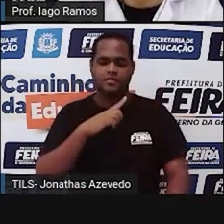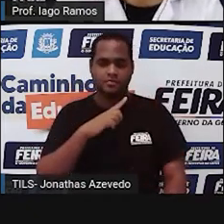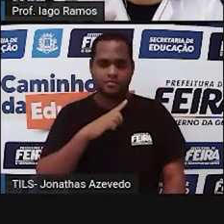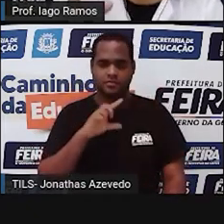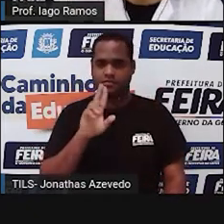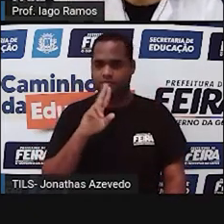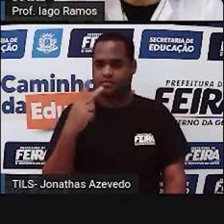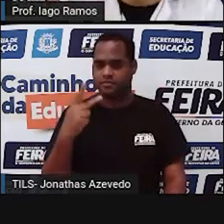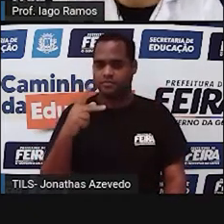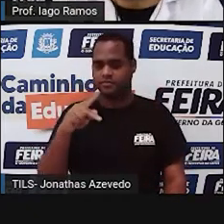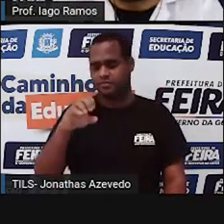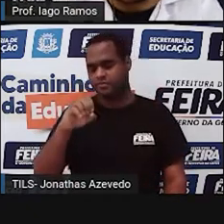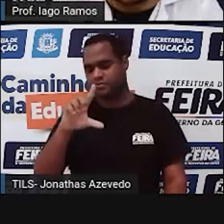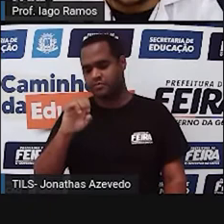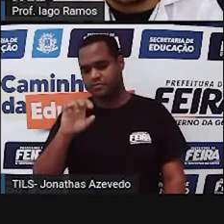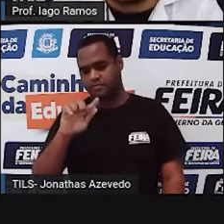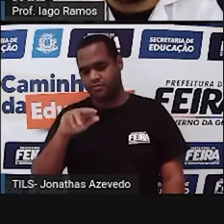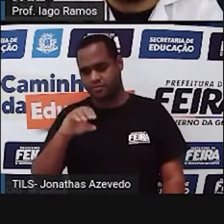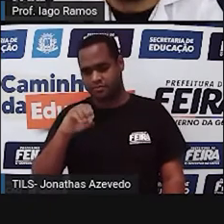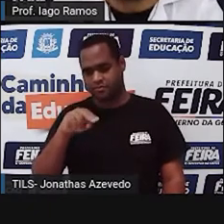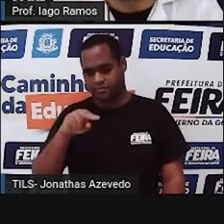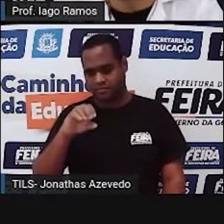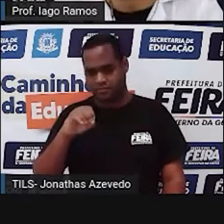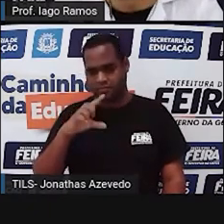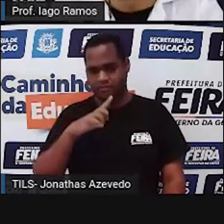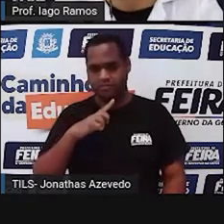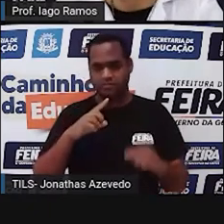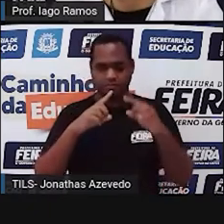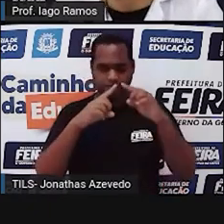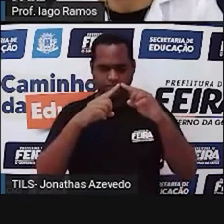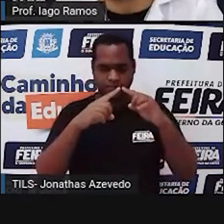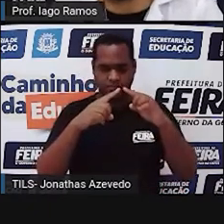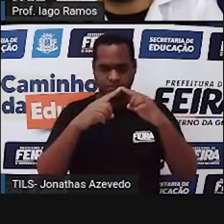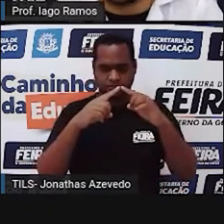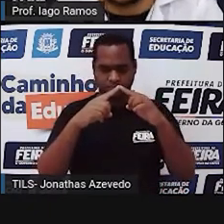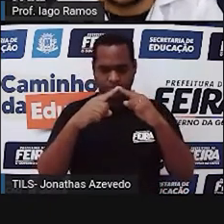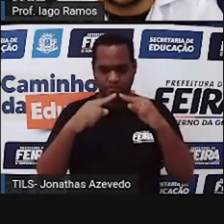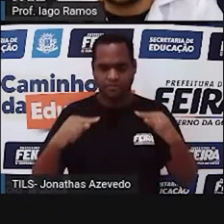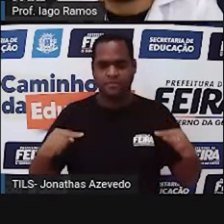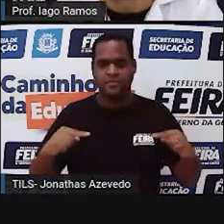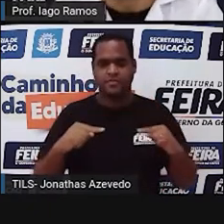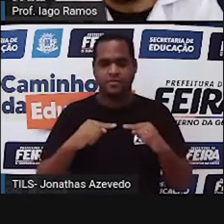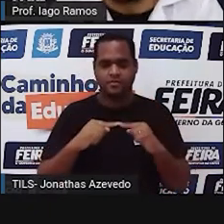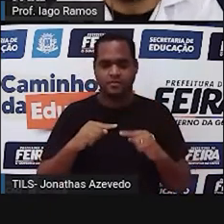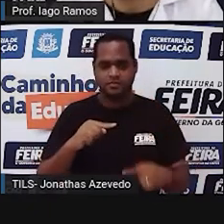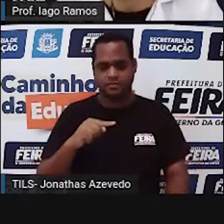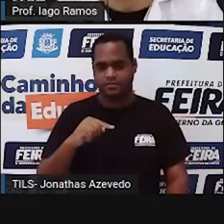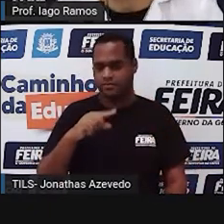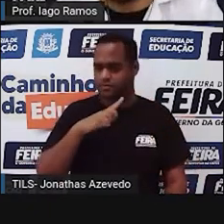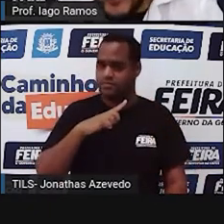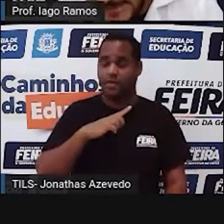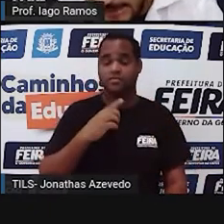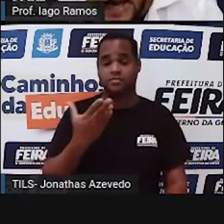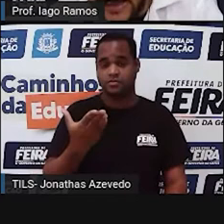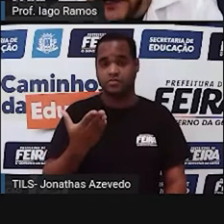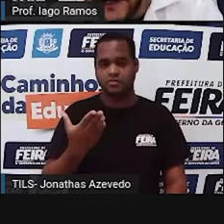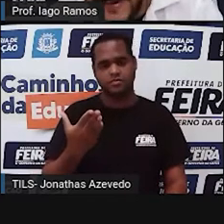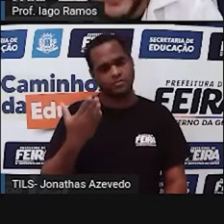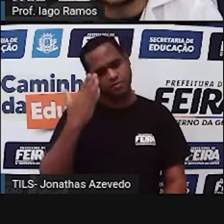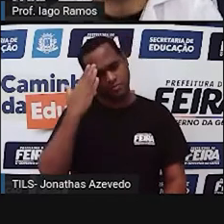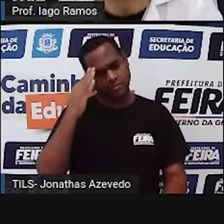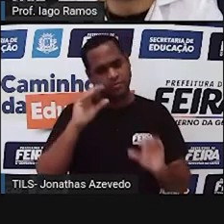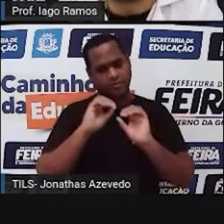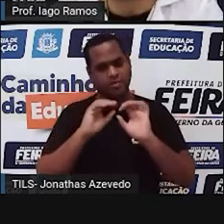polígono, triângulo. Tri significa três. Três ângulos. Então é claro,